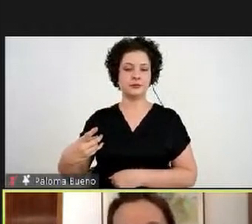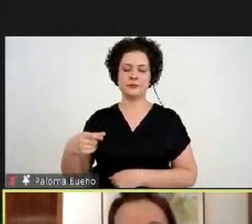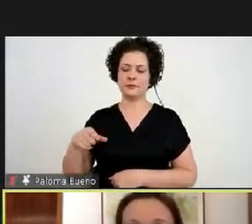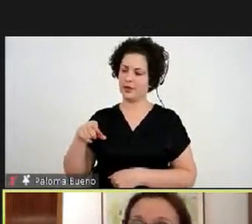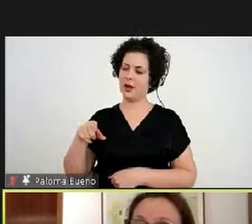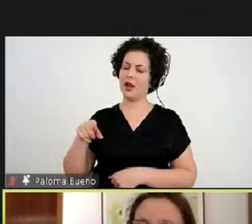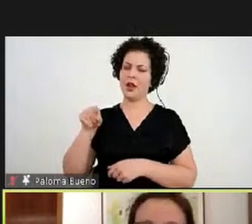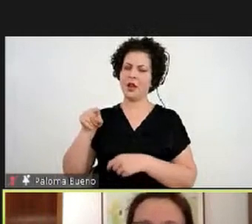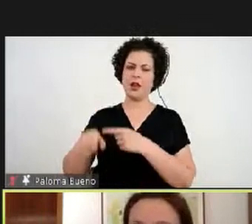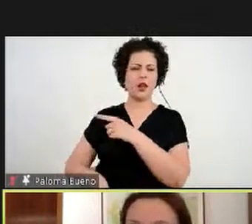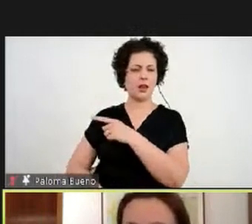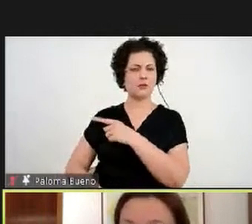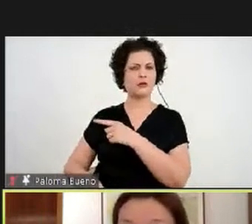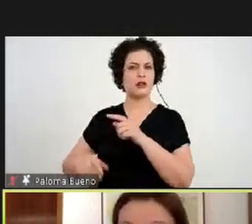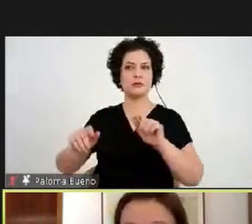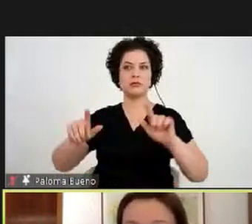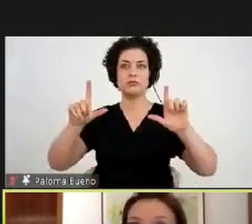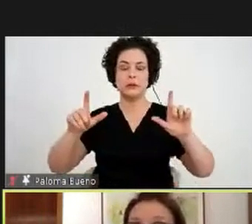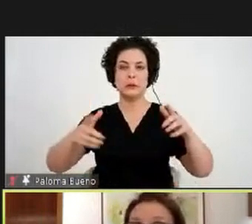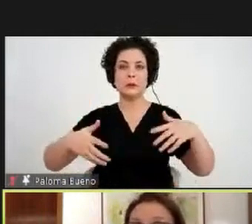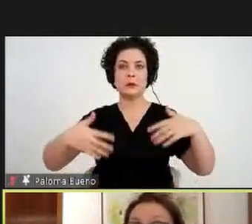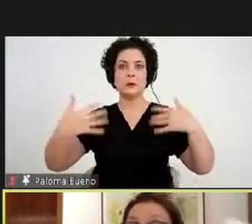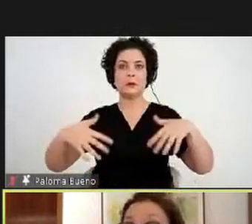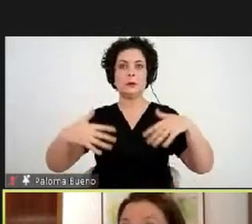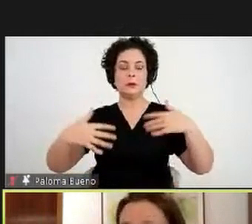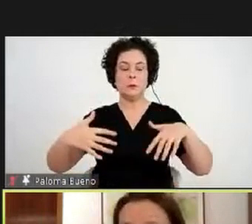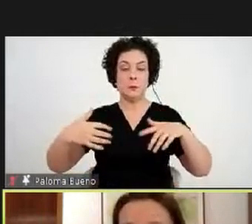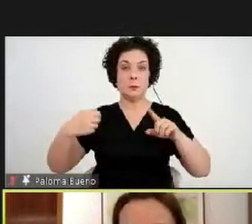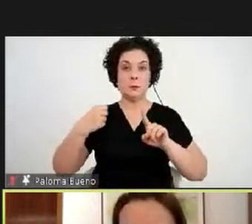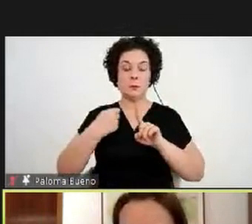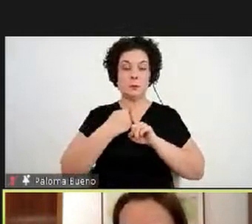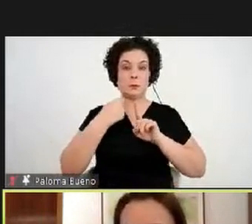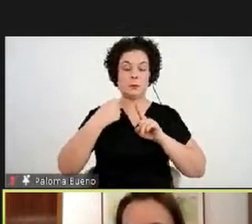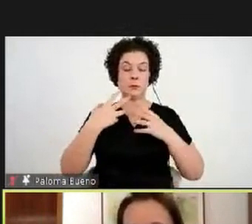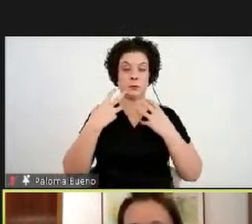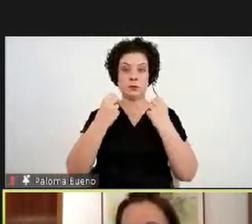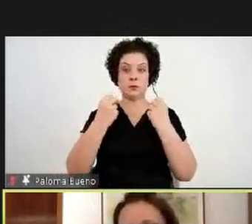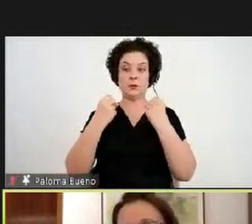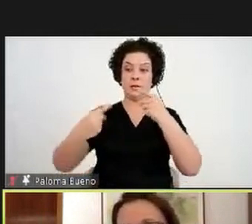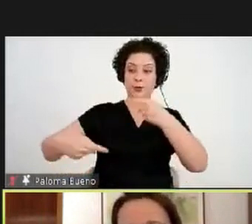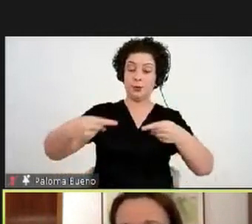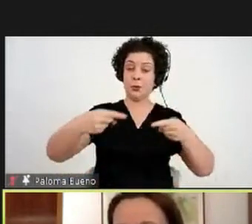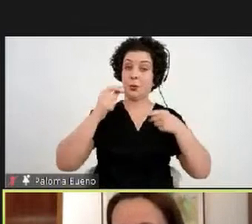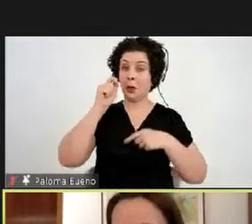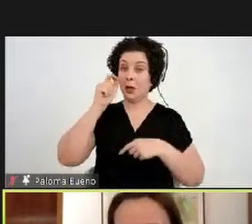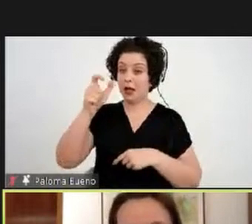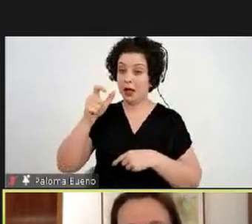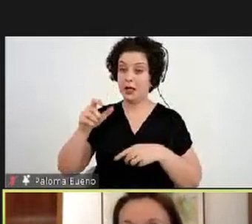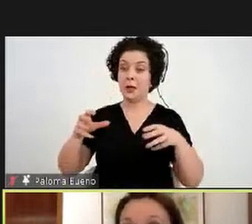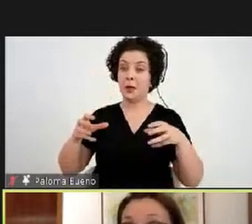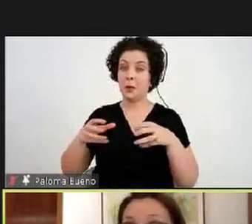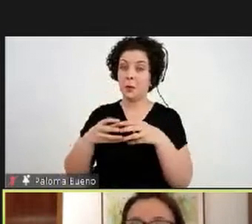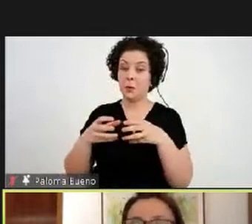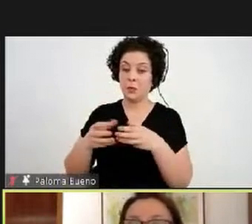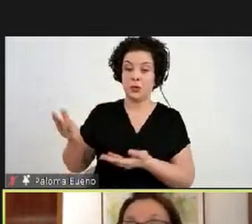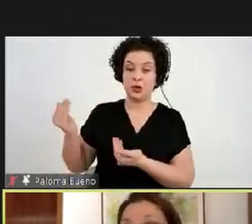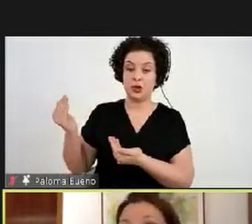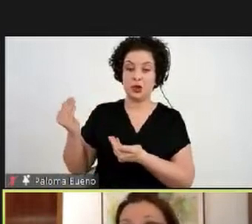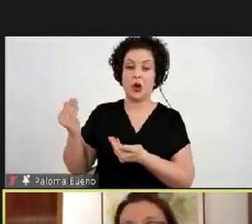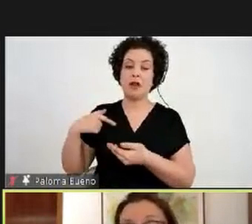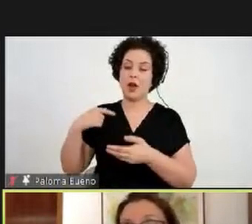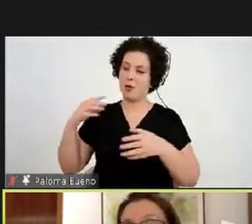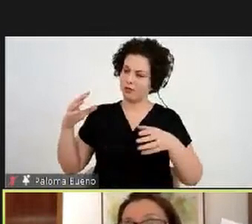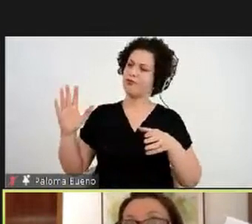Essa obra causa um impacto bem grande, gera uma discussão muito interessante. gente, coloquei até um grupo de adolescentes aqui porque eles se